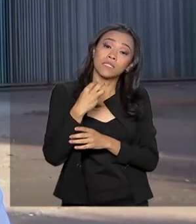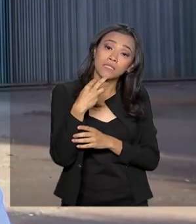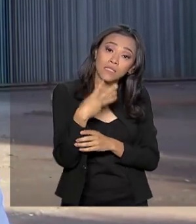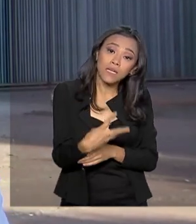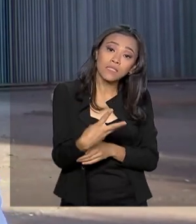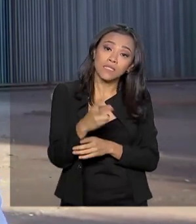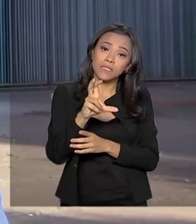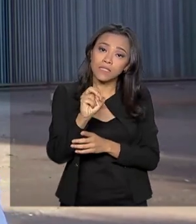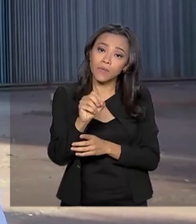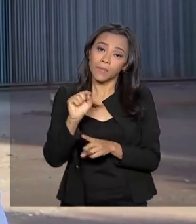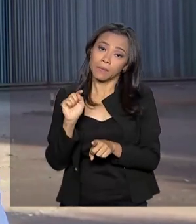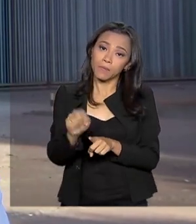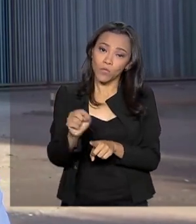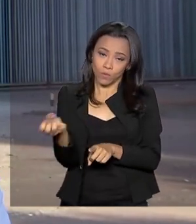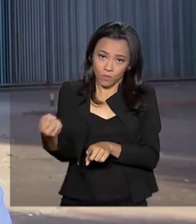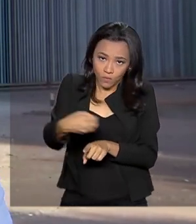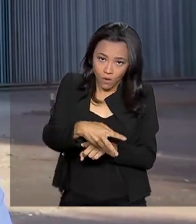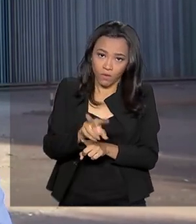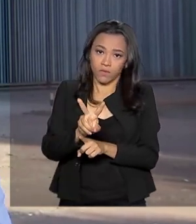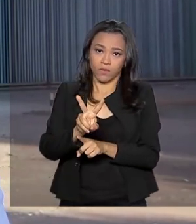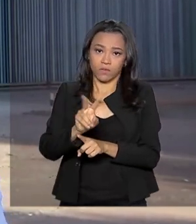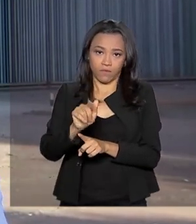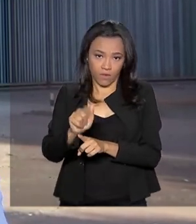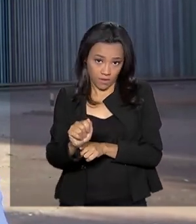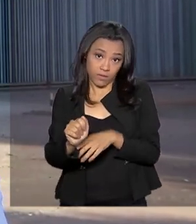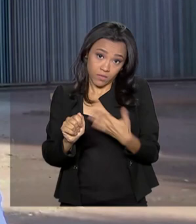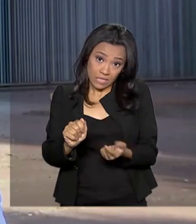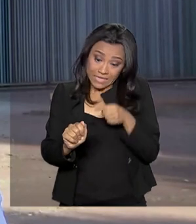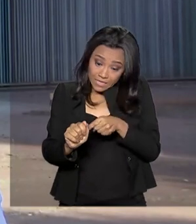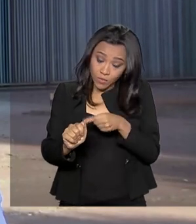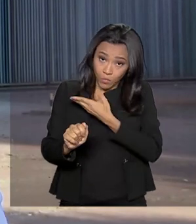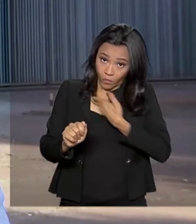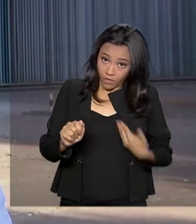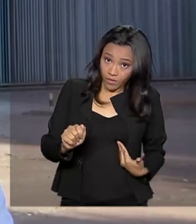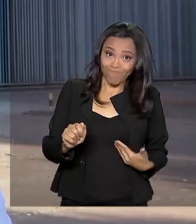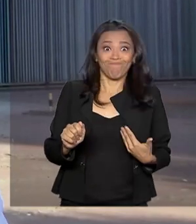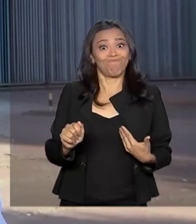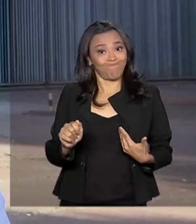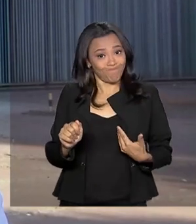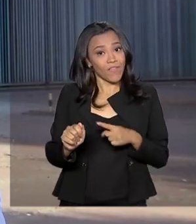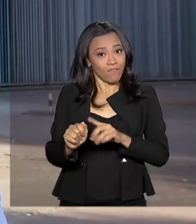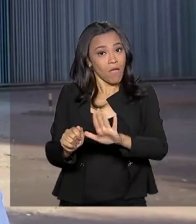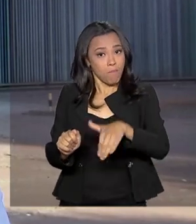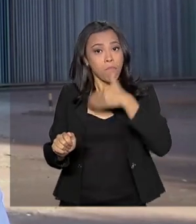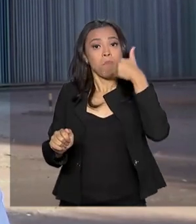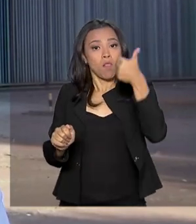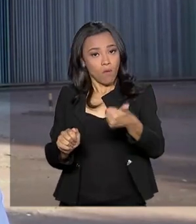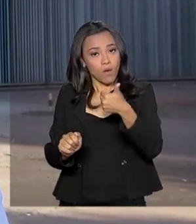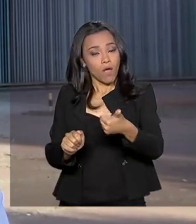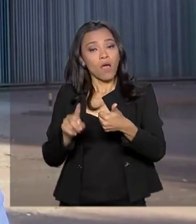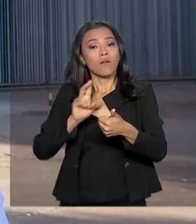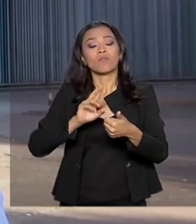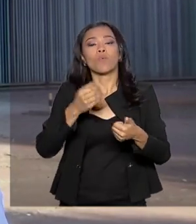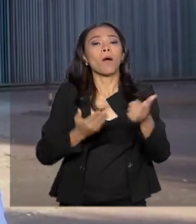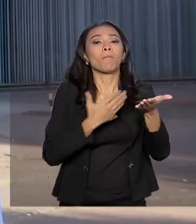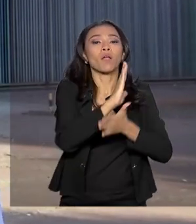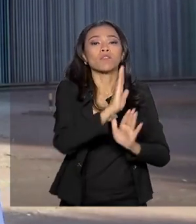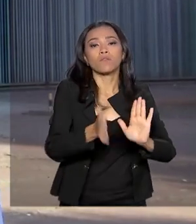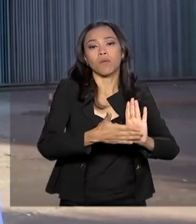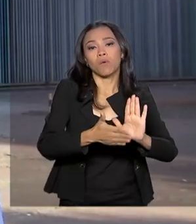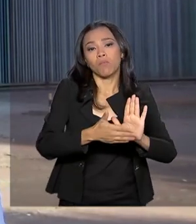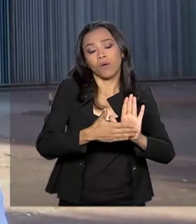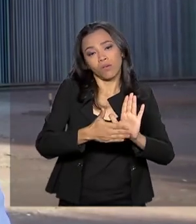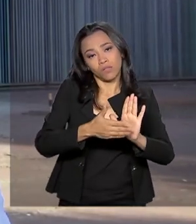mil novas vagas. Para o governo, o resultado deve melhorar com a aprovação de reformas, como a da